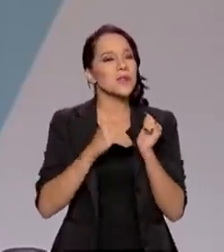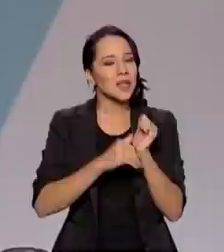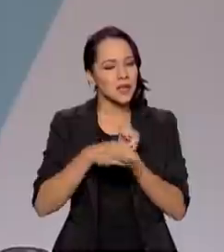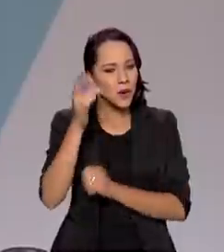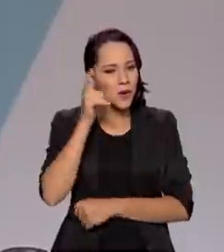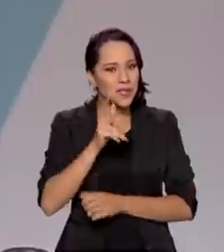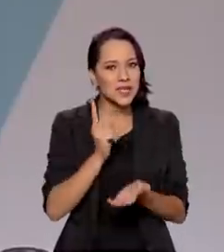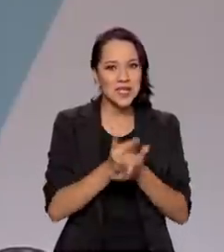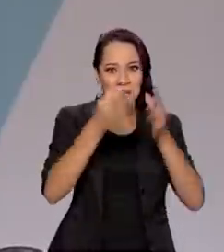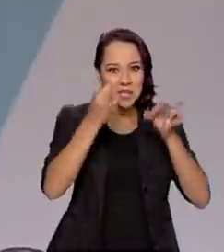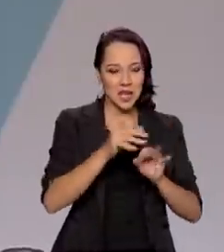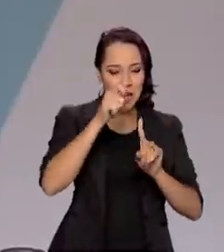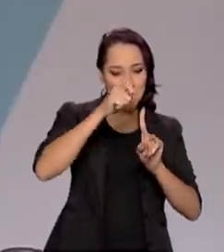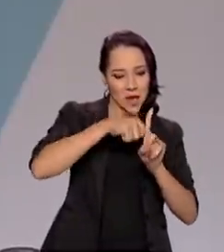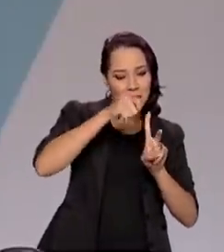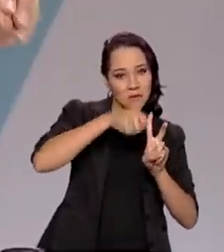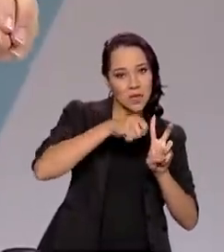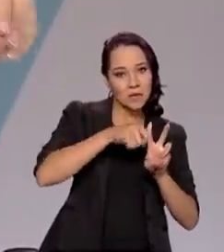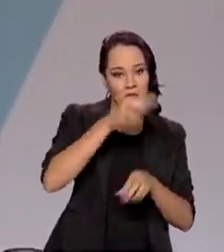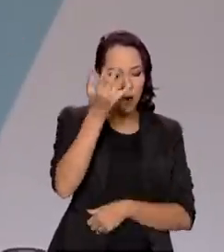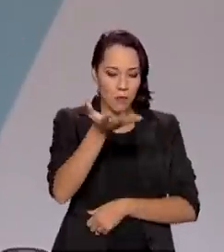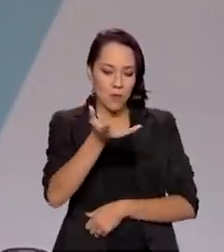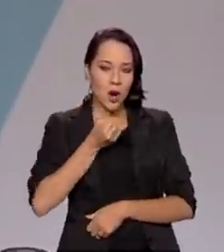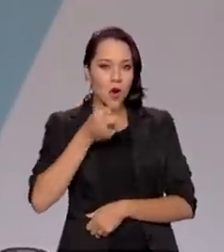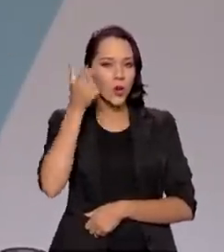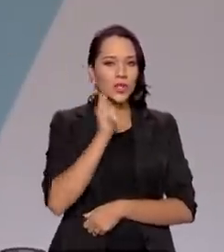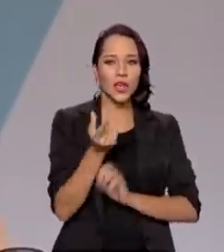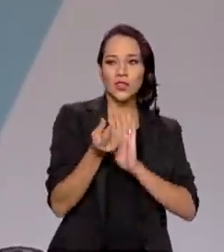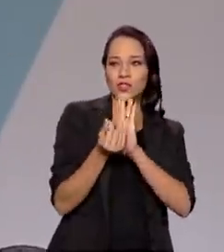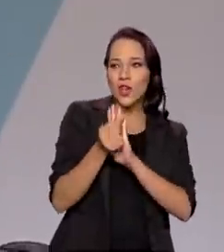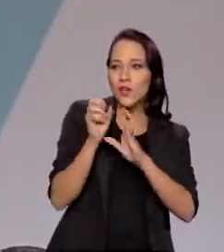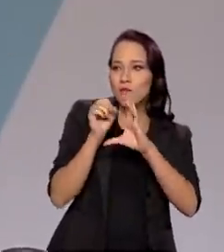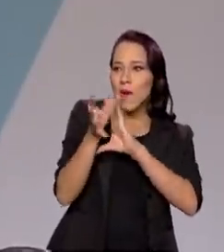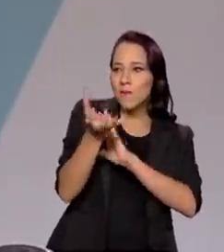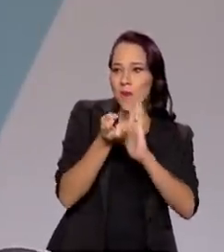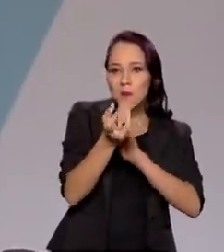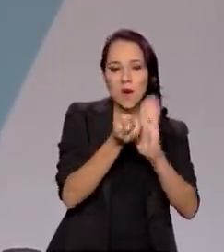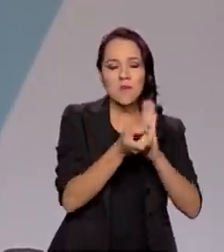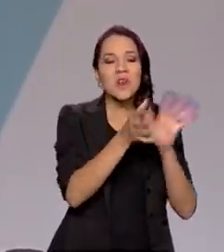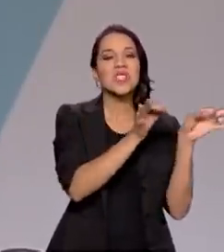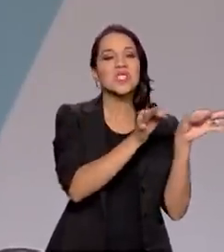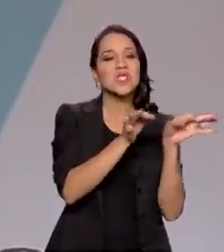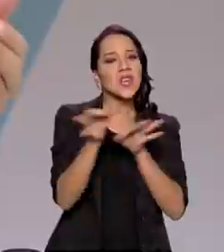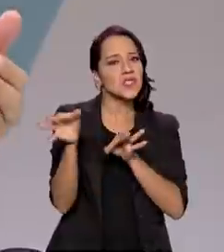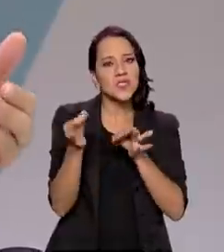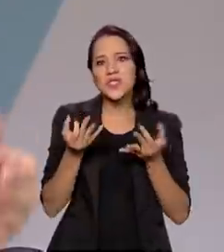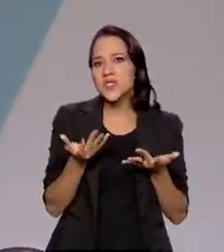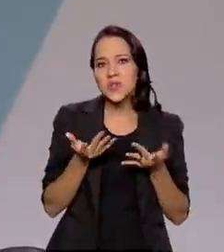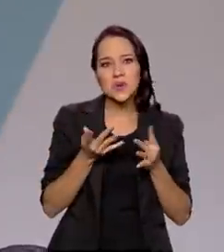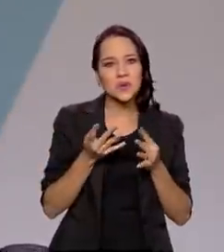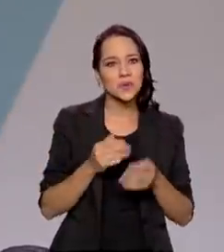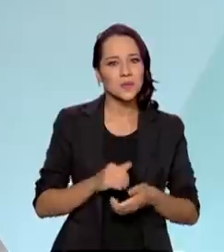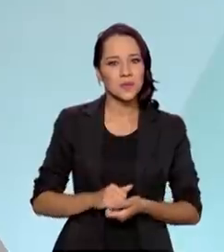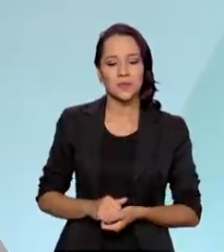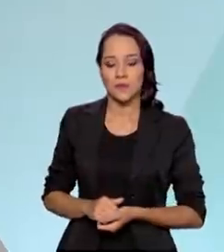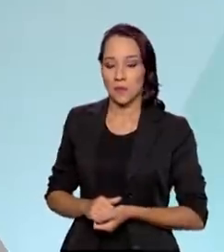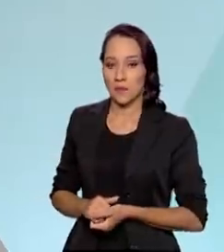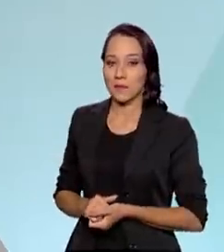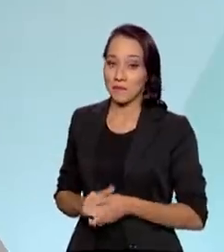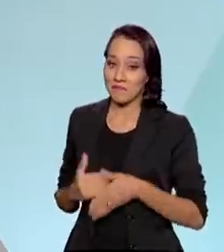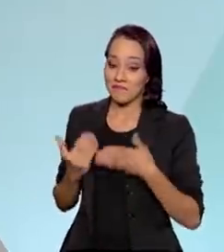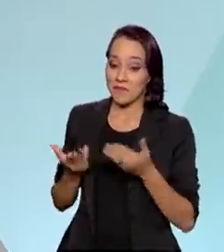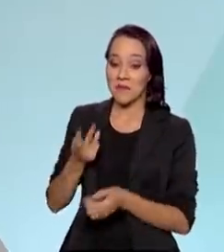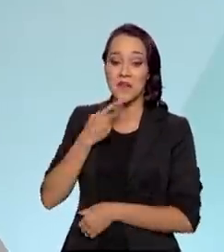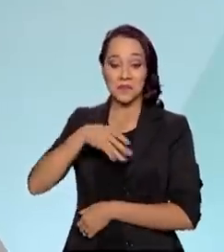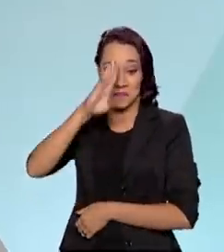sempre certo? Todo mês o aposentado pensionista está recebendo ali a sua pensão, a sua aposentadoria. Paulo,